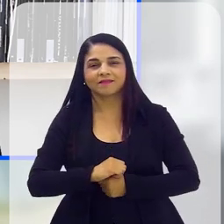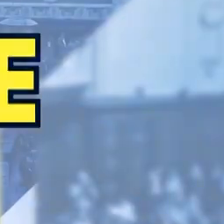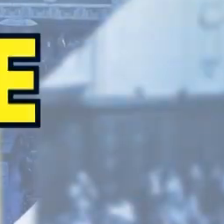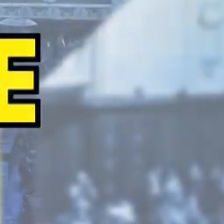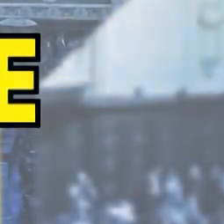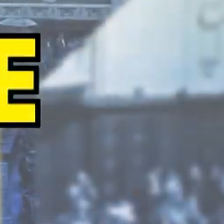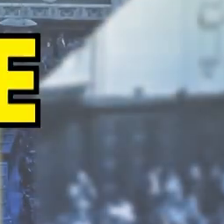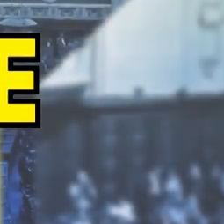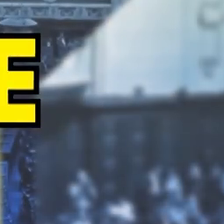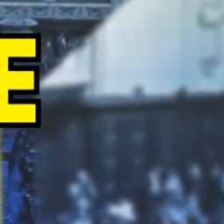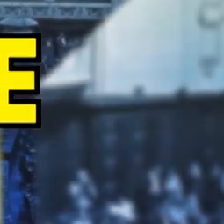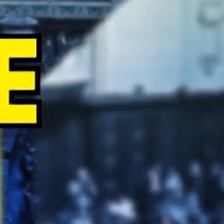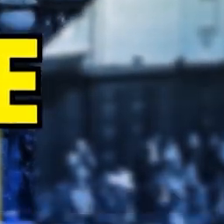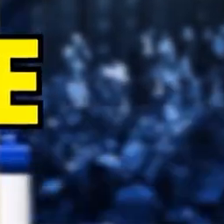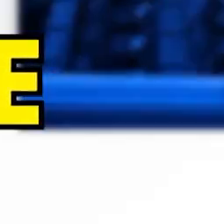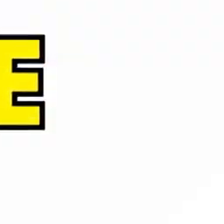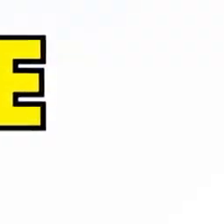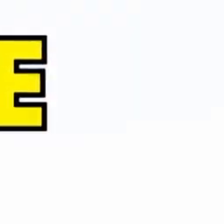daí, não. Tchau.